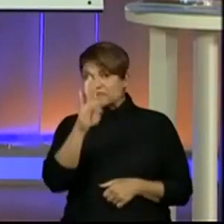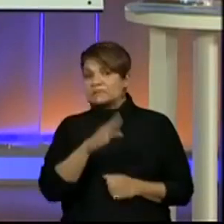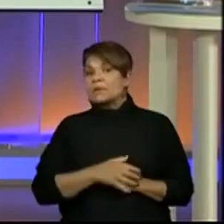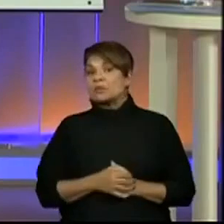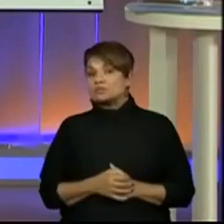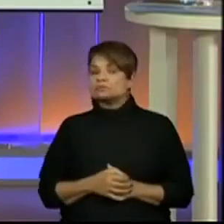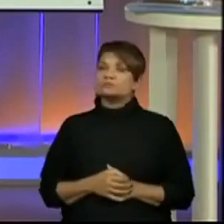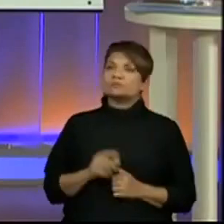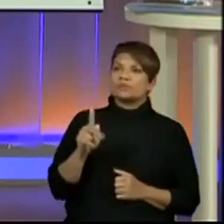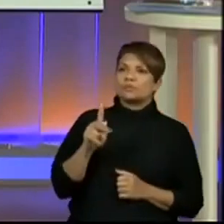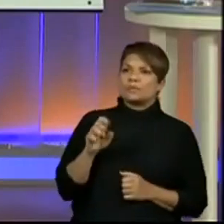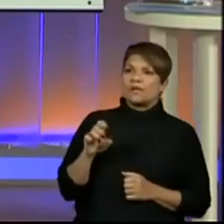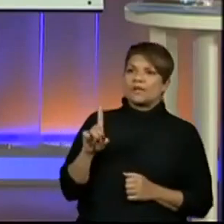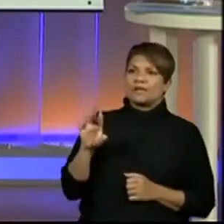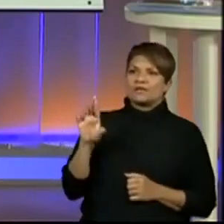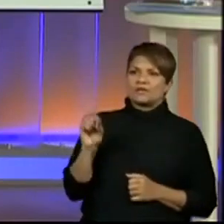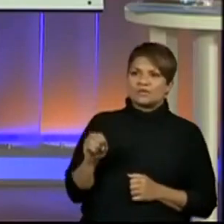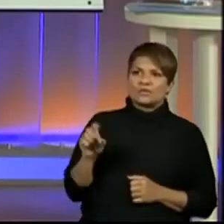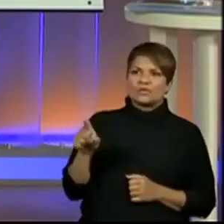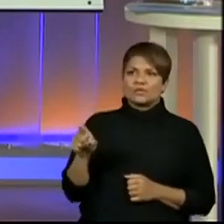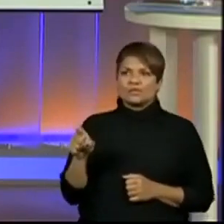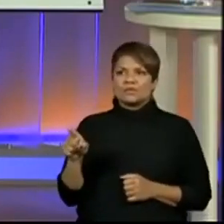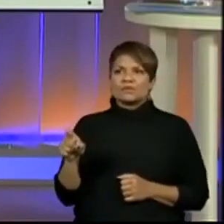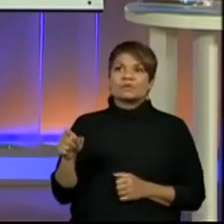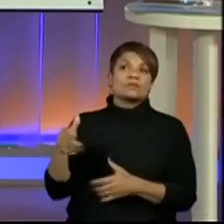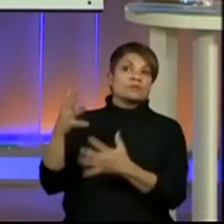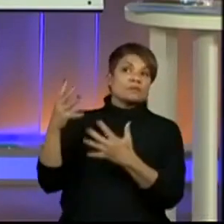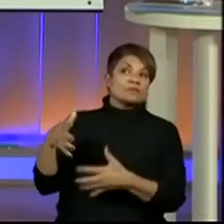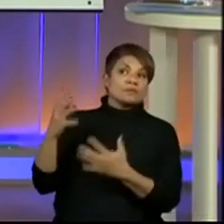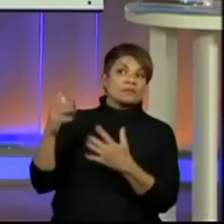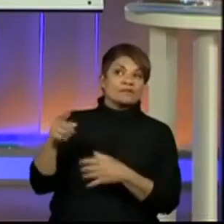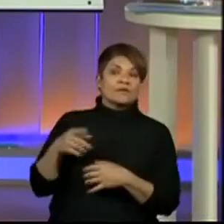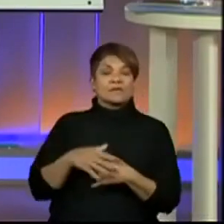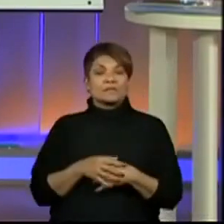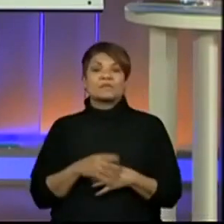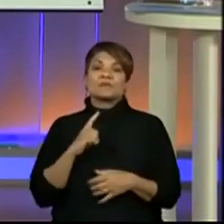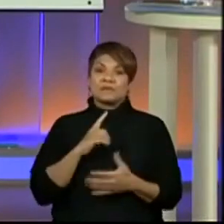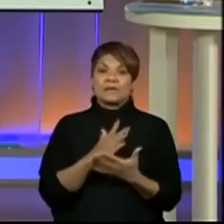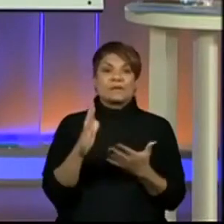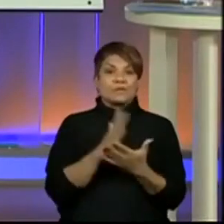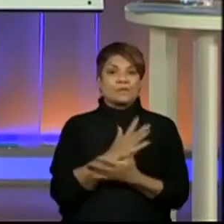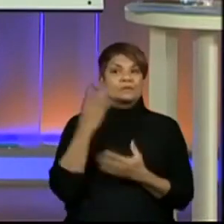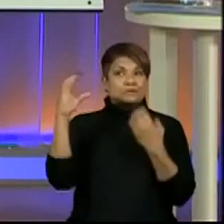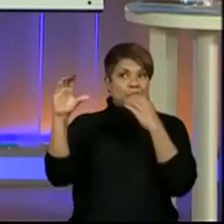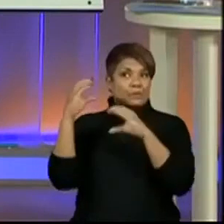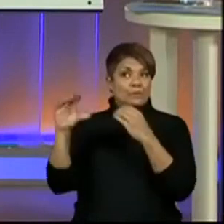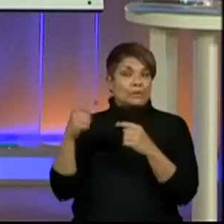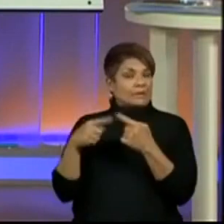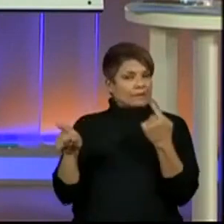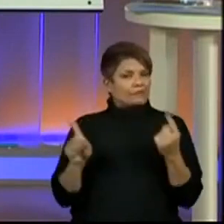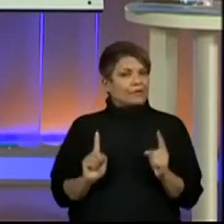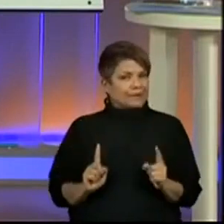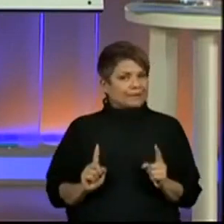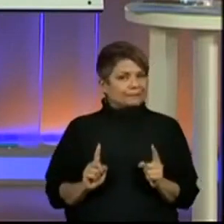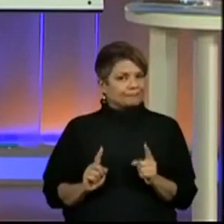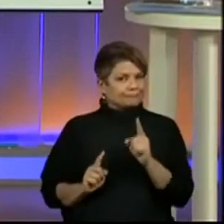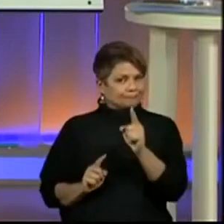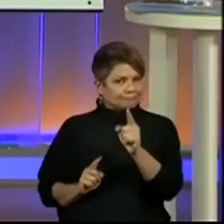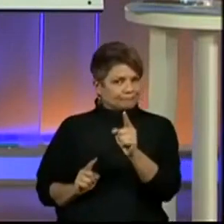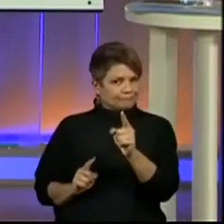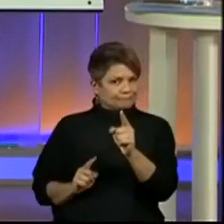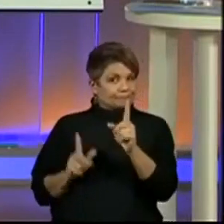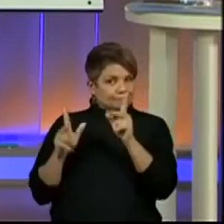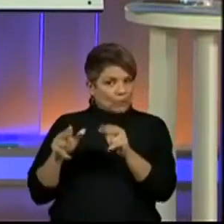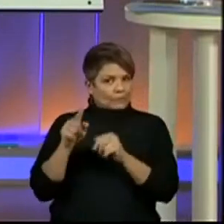ali. O tema. O pessoal está ainda... Tem gente que colocou umas coisas nada a ver com o chat, que já tem umas professoras